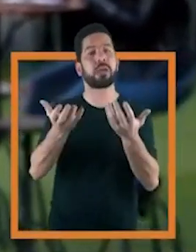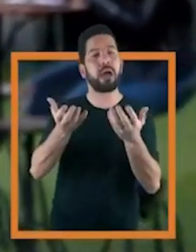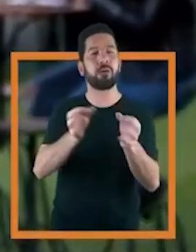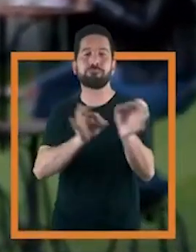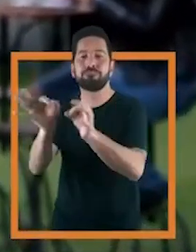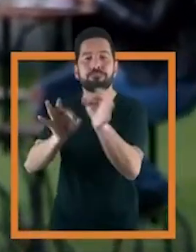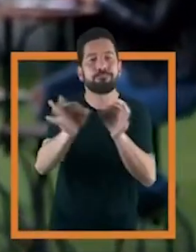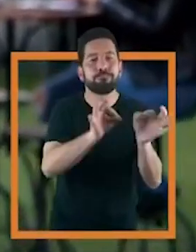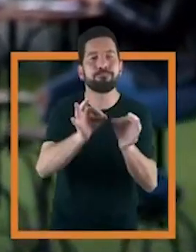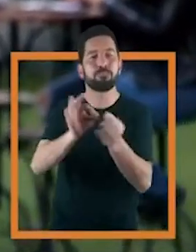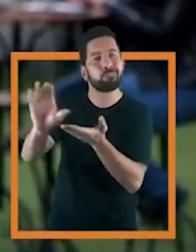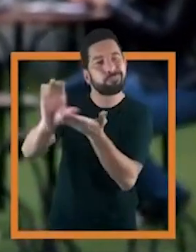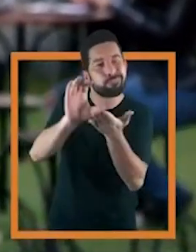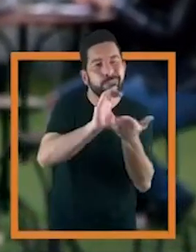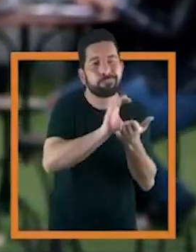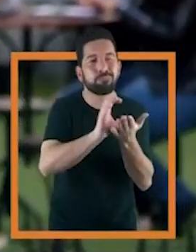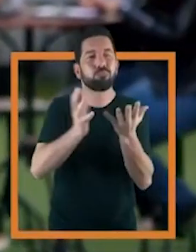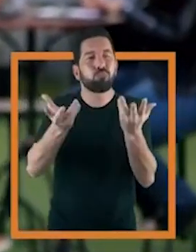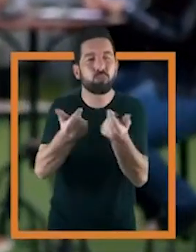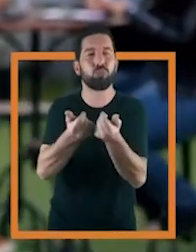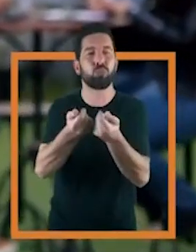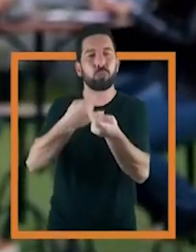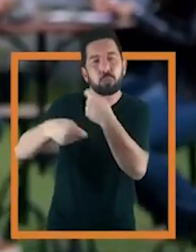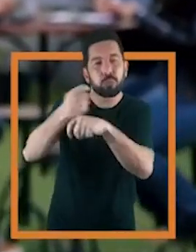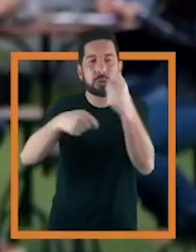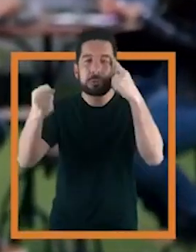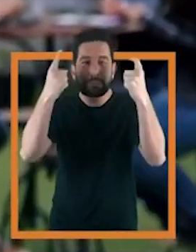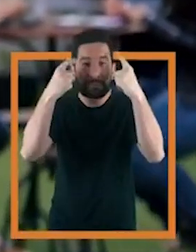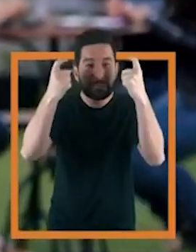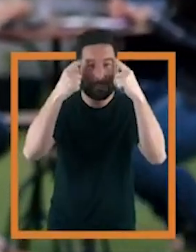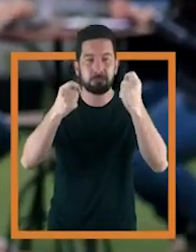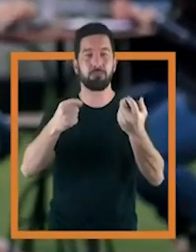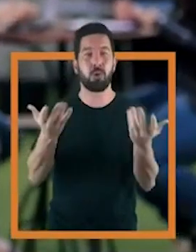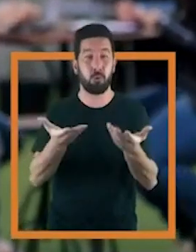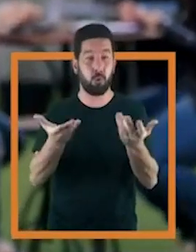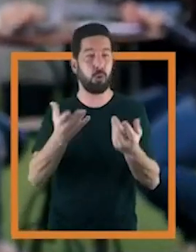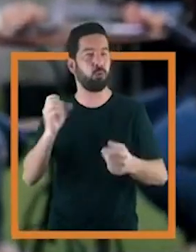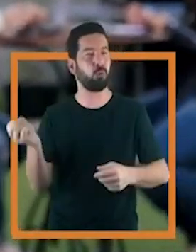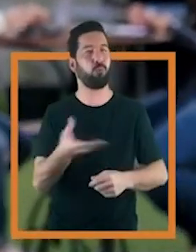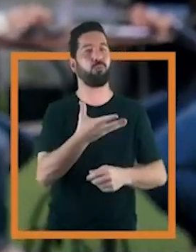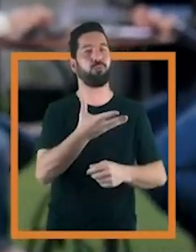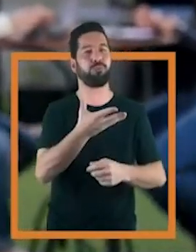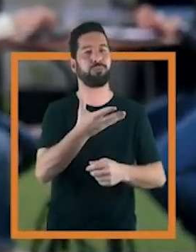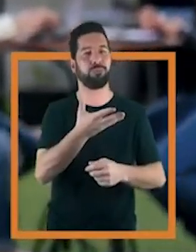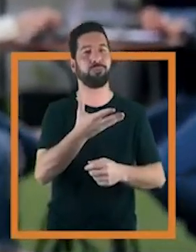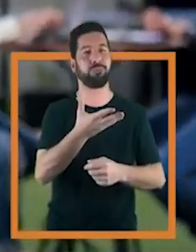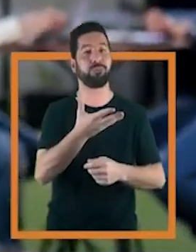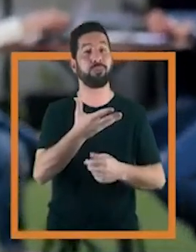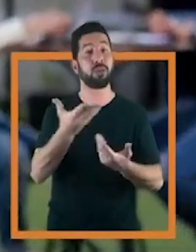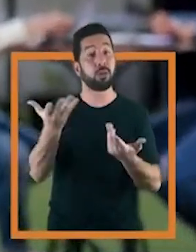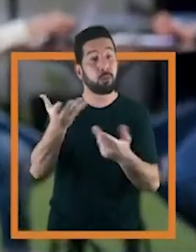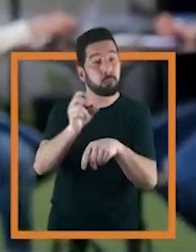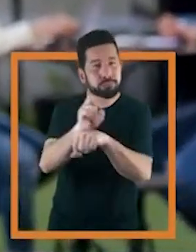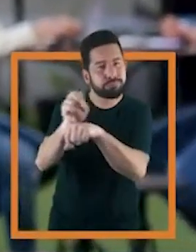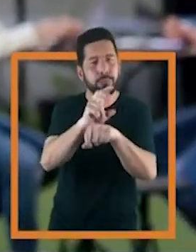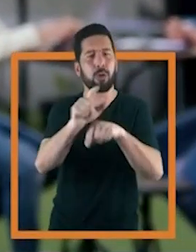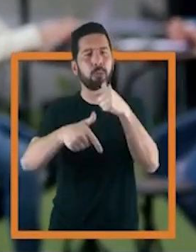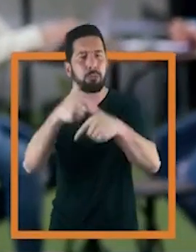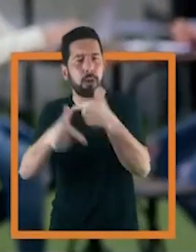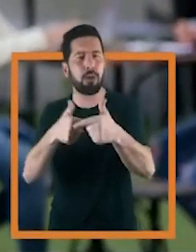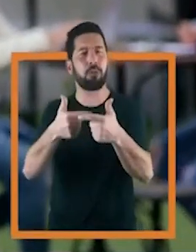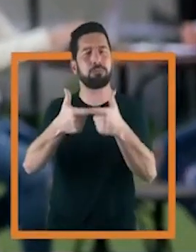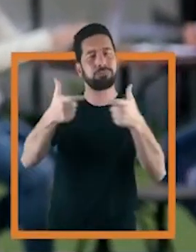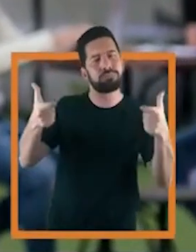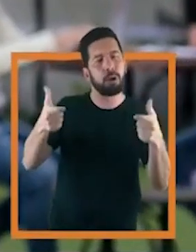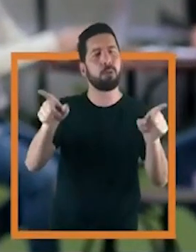localizar, organizar e financiar todas as atividades que compõem essa nova e bonita economia, que gera muito emprego.